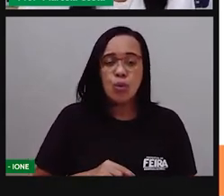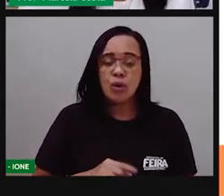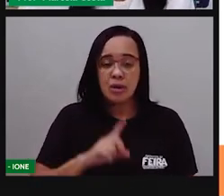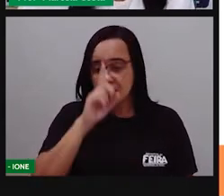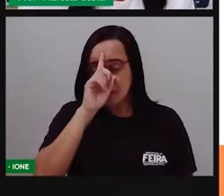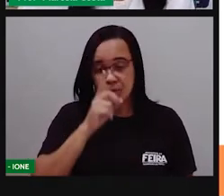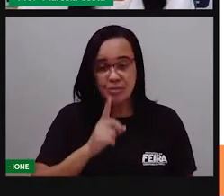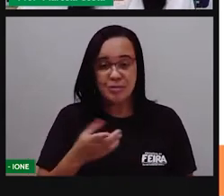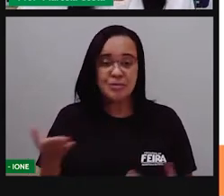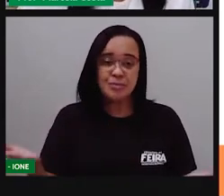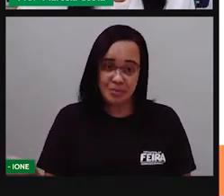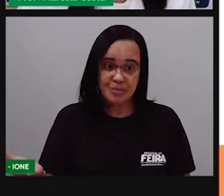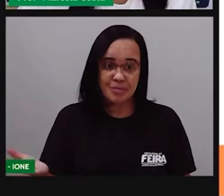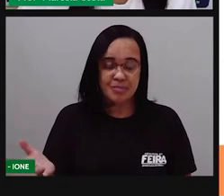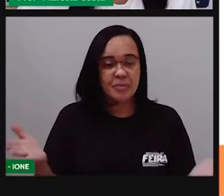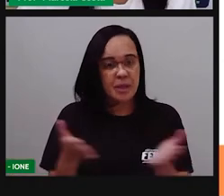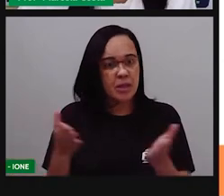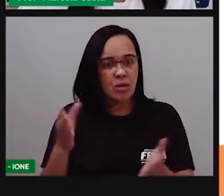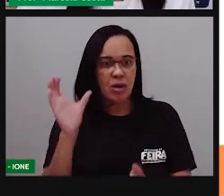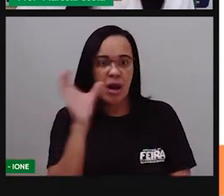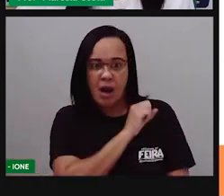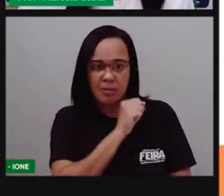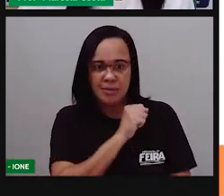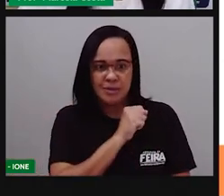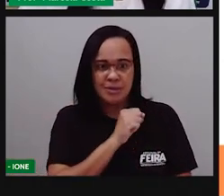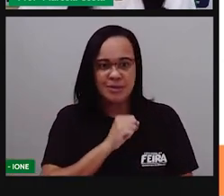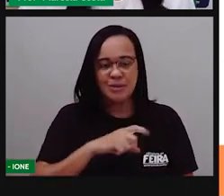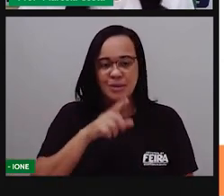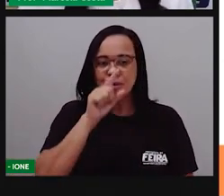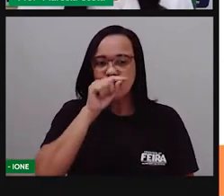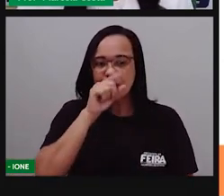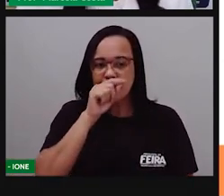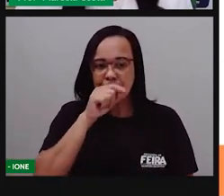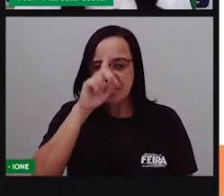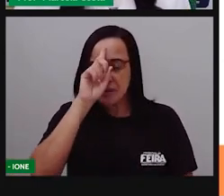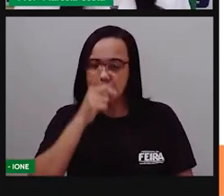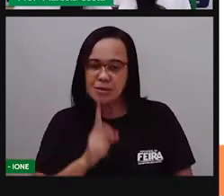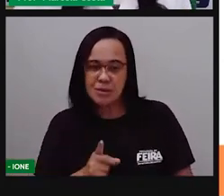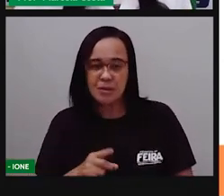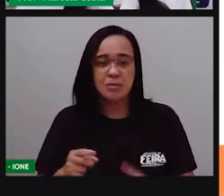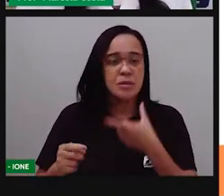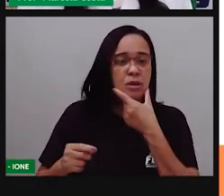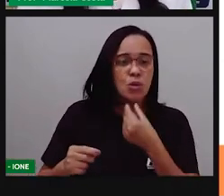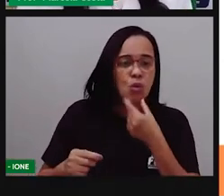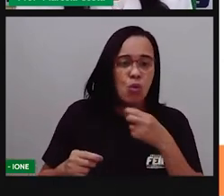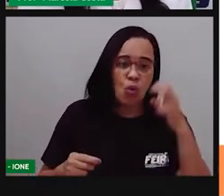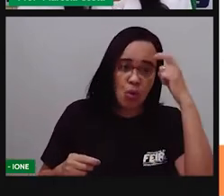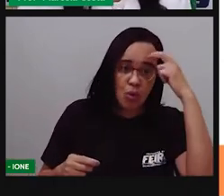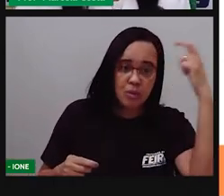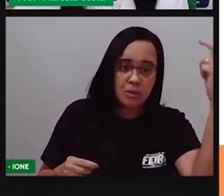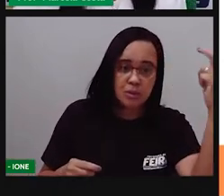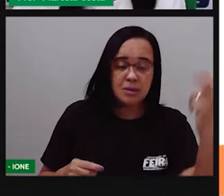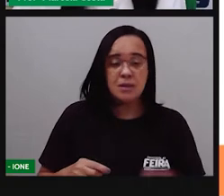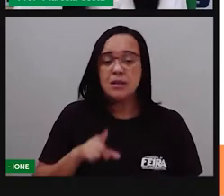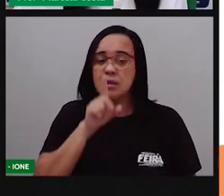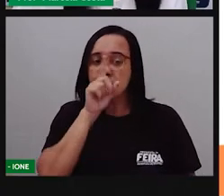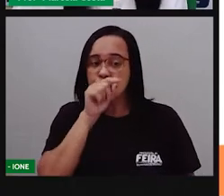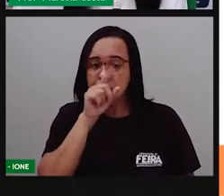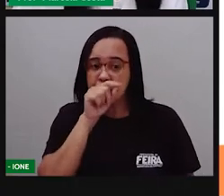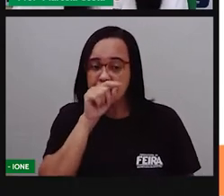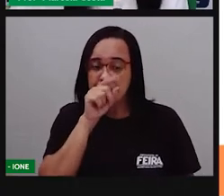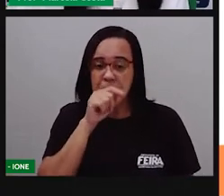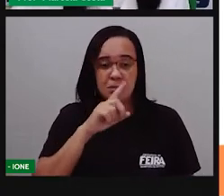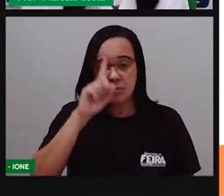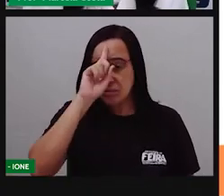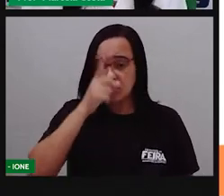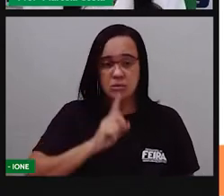Olha. Vou ler mais rápido. O sabiá não sabia. Que o sábio sabia. Que o sabiá não sabia sobre